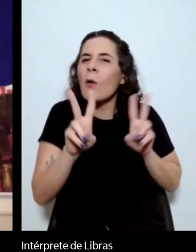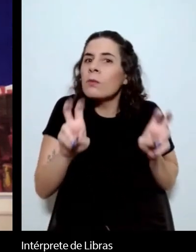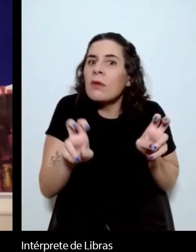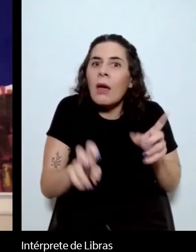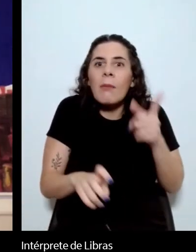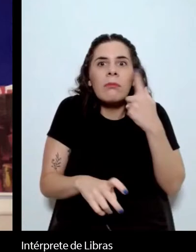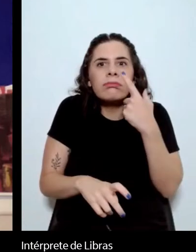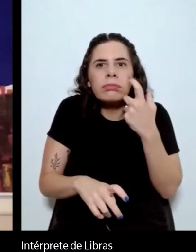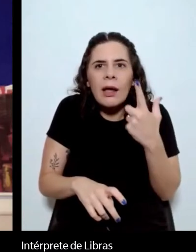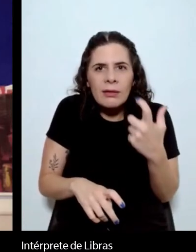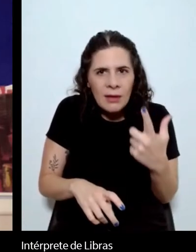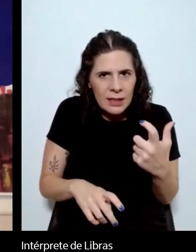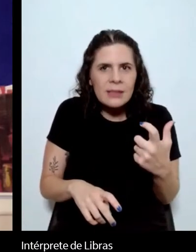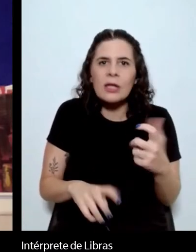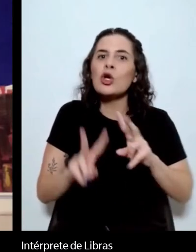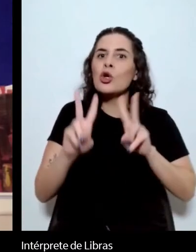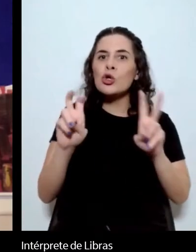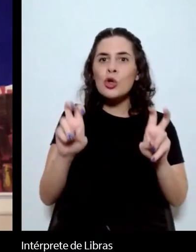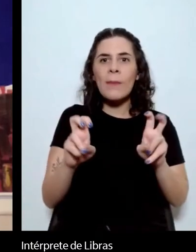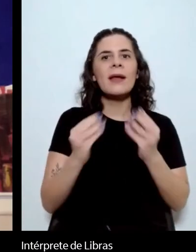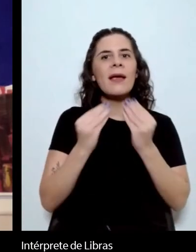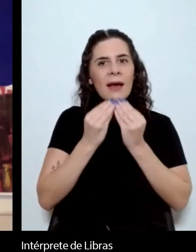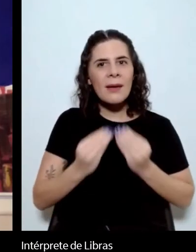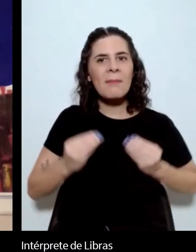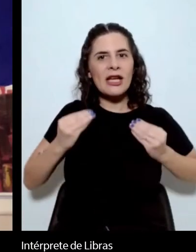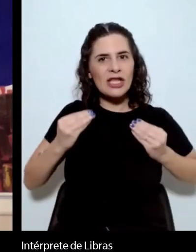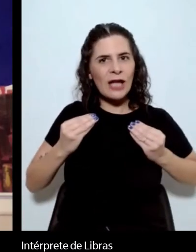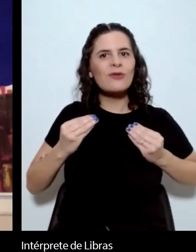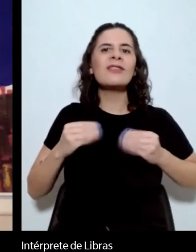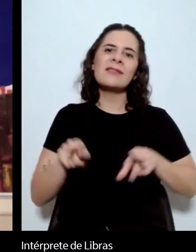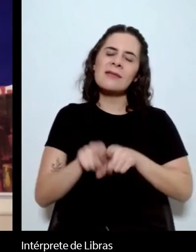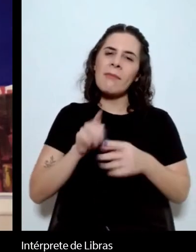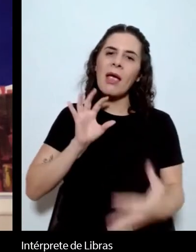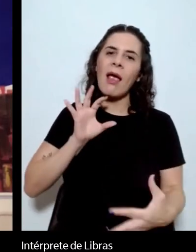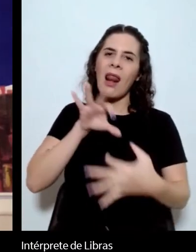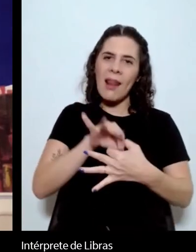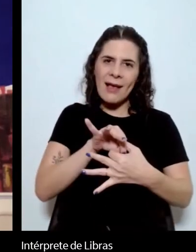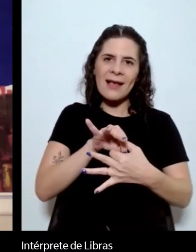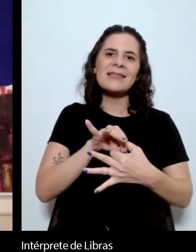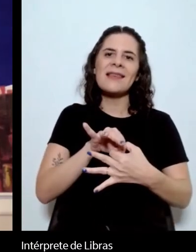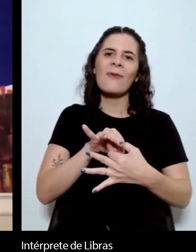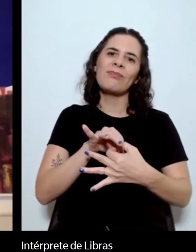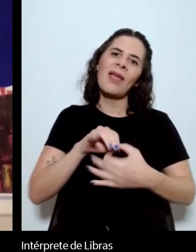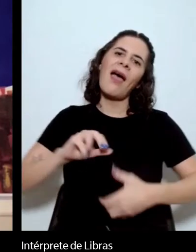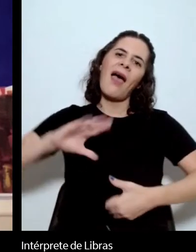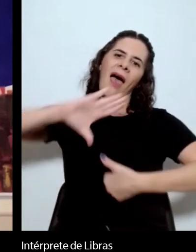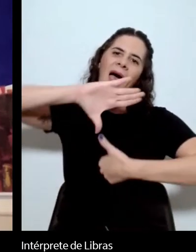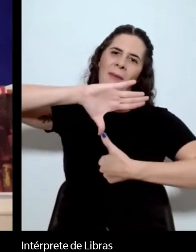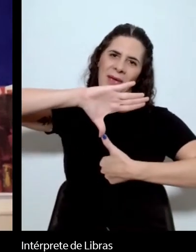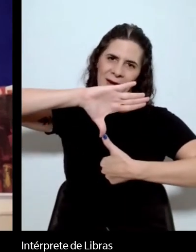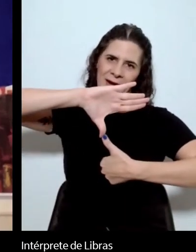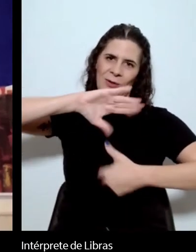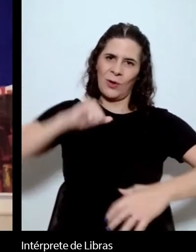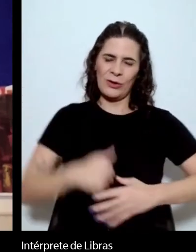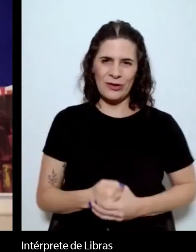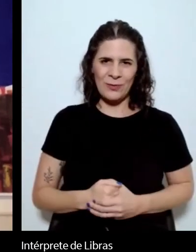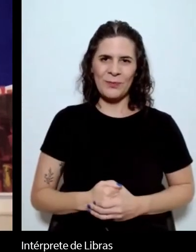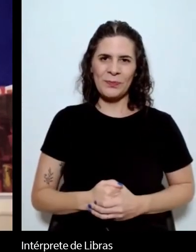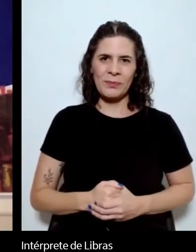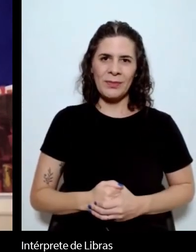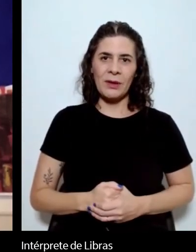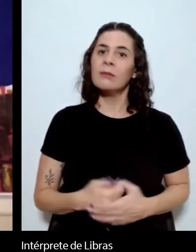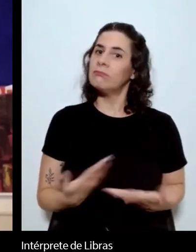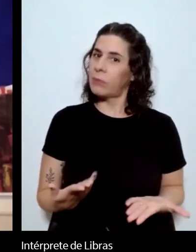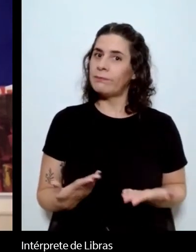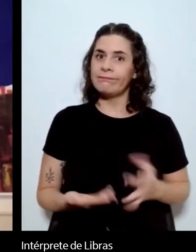que trata de Machado de Assis e a sua ligação aqui à norte-americana. Na verdade, podemos